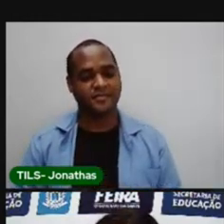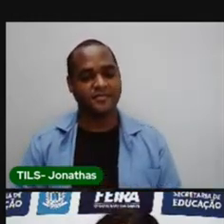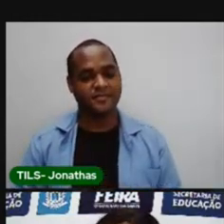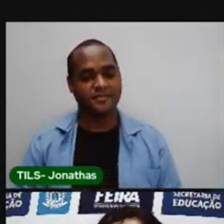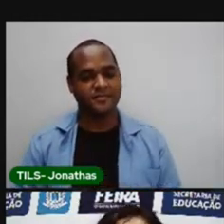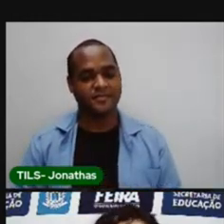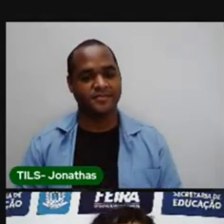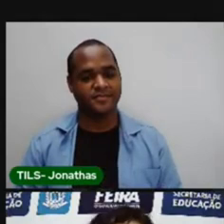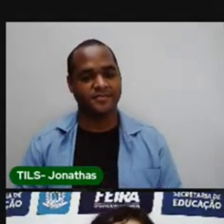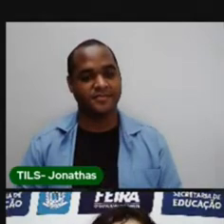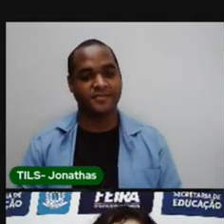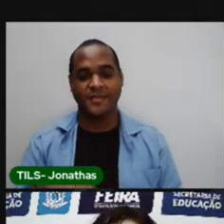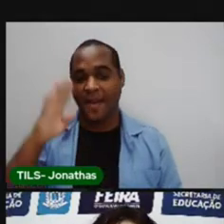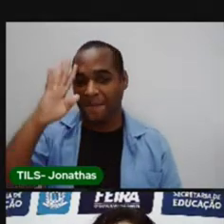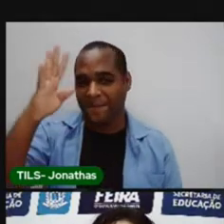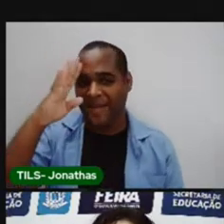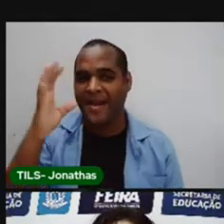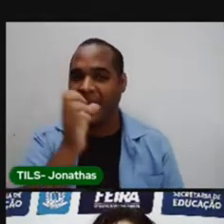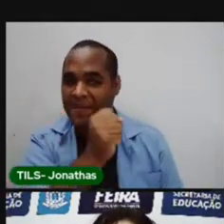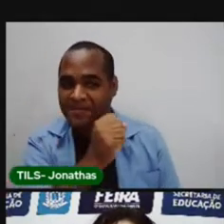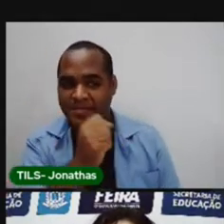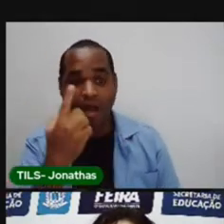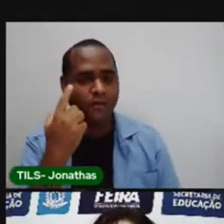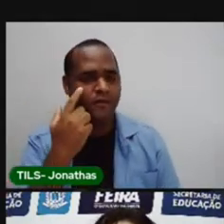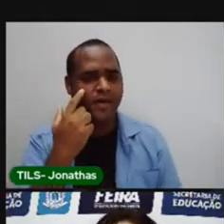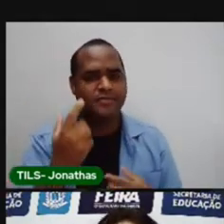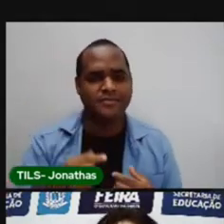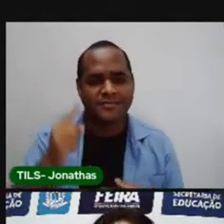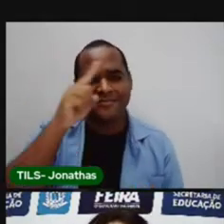Vamos lá. Pinta aí rapidinho. Olha aí.